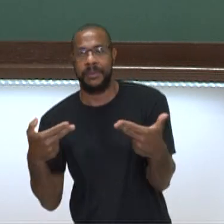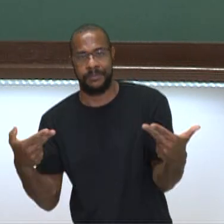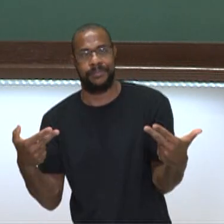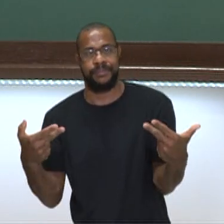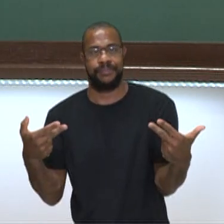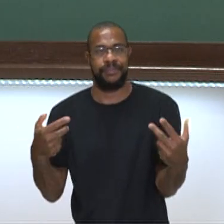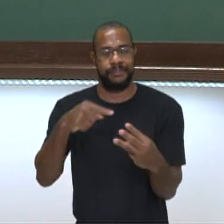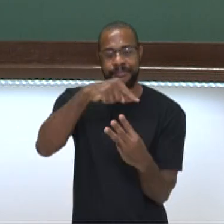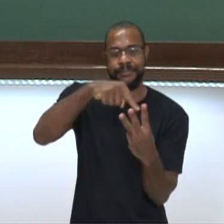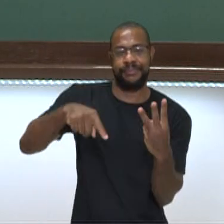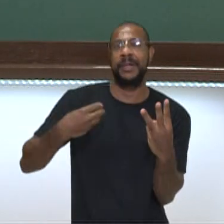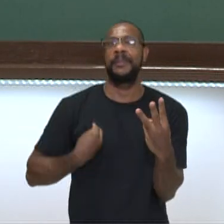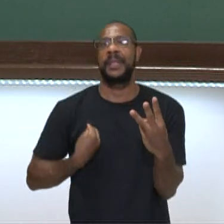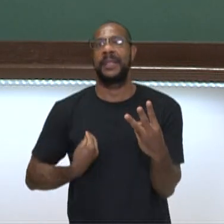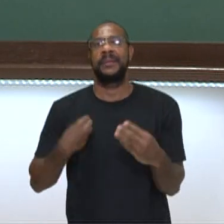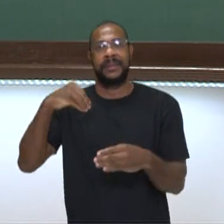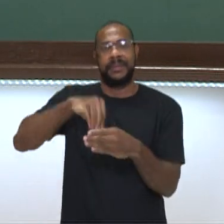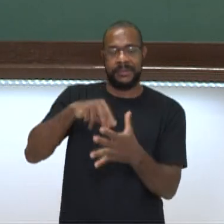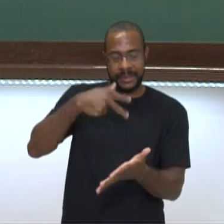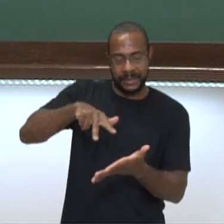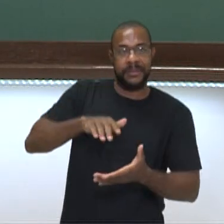presentes na dança.